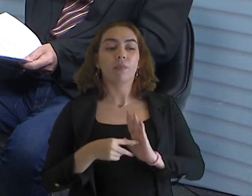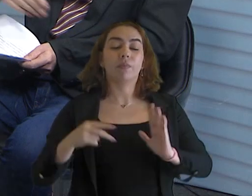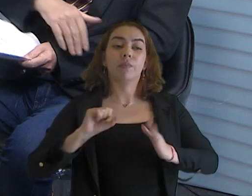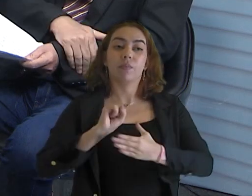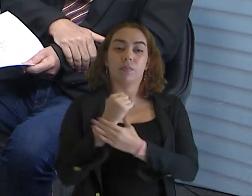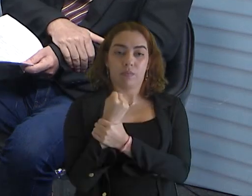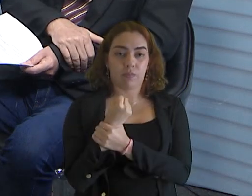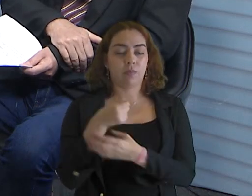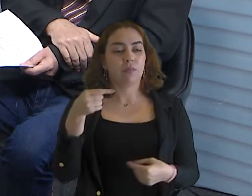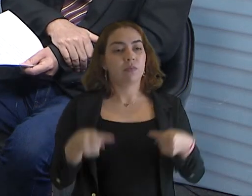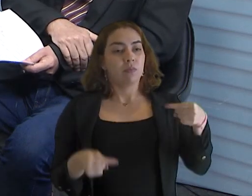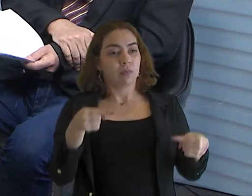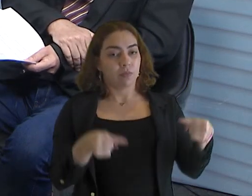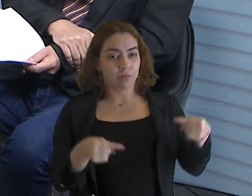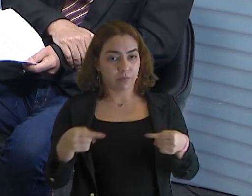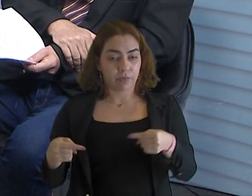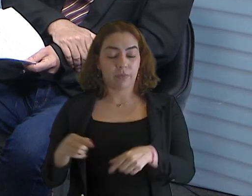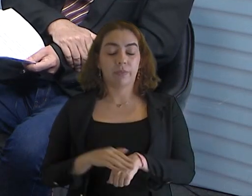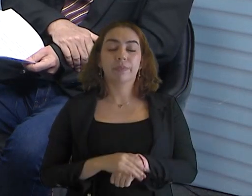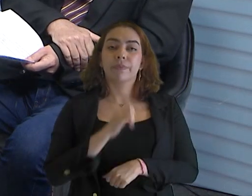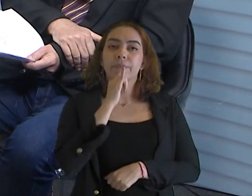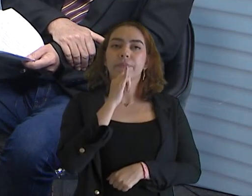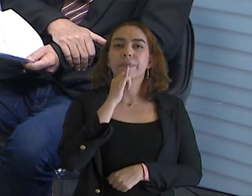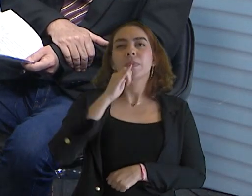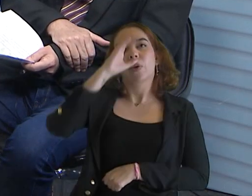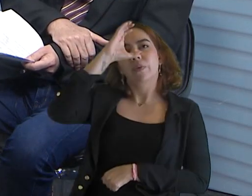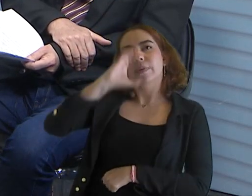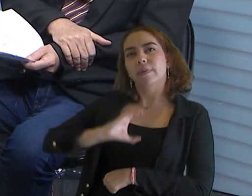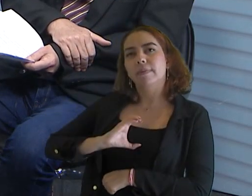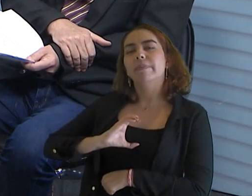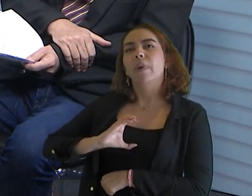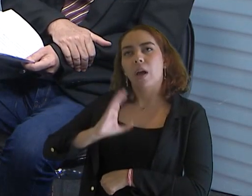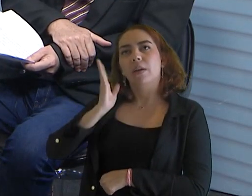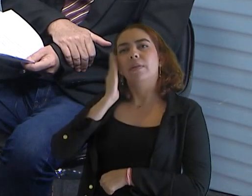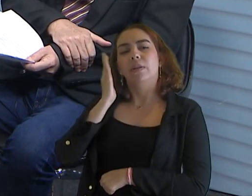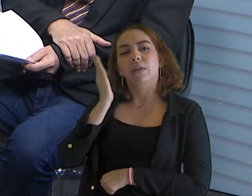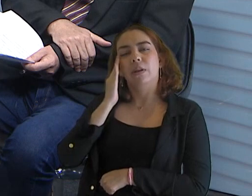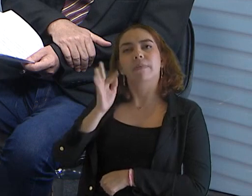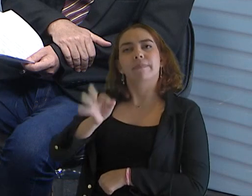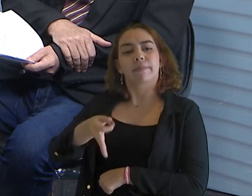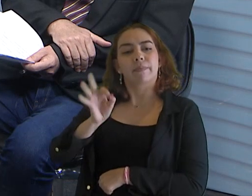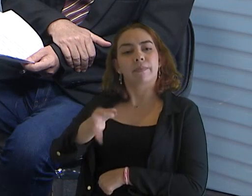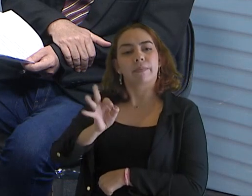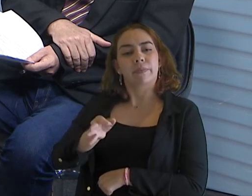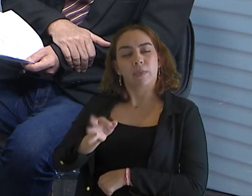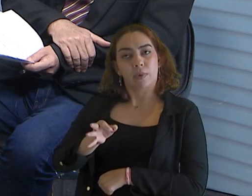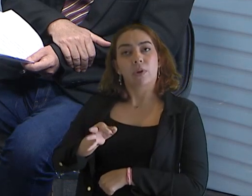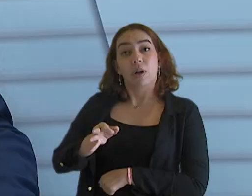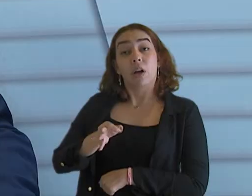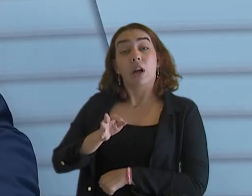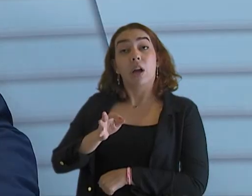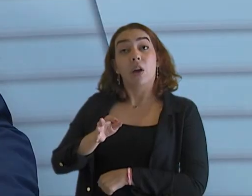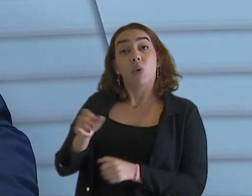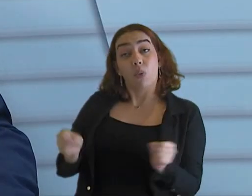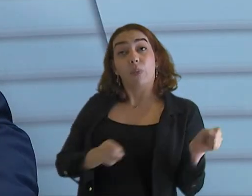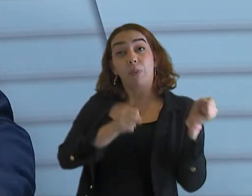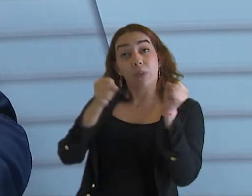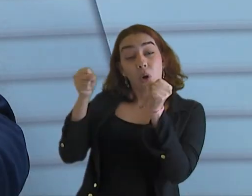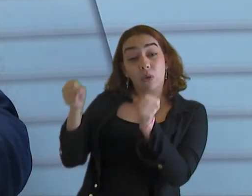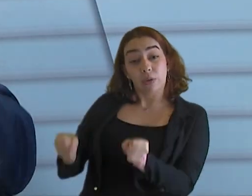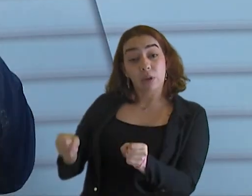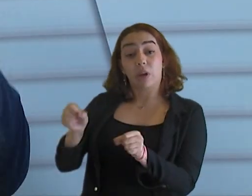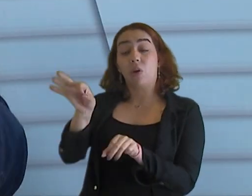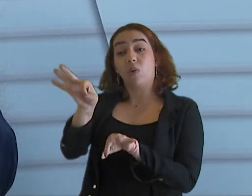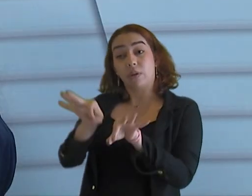da política pública. isso, é aí que o cidadão vai ver se aquele governante ali, de fato, ele gastou corretamente os recursos e